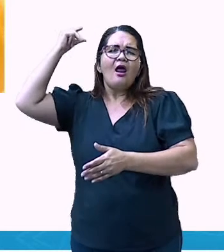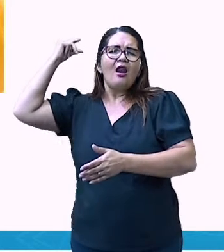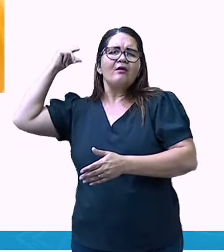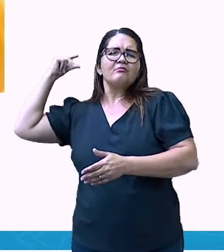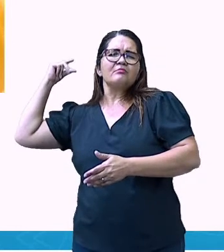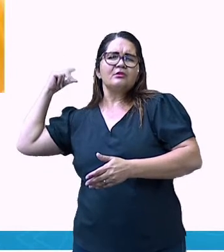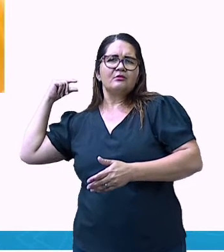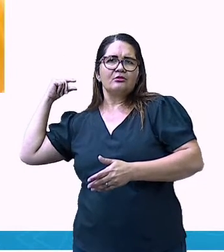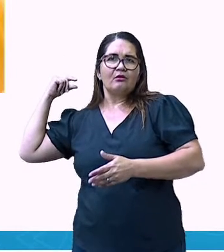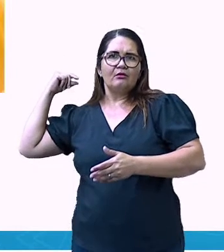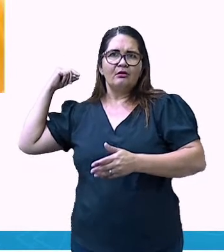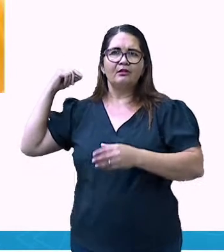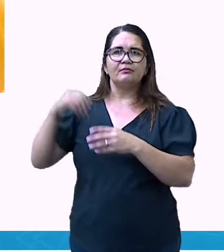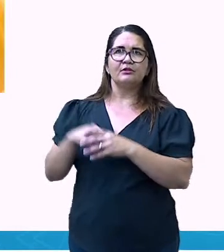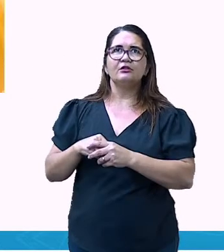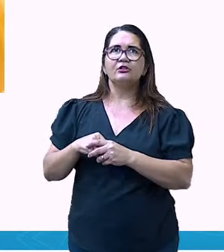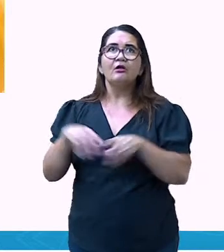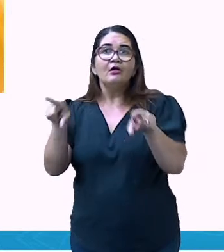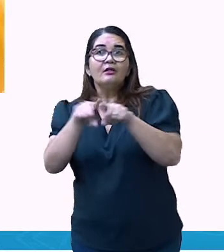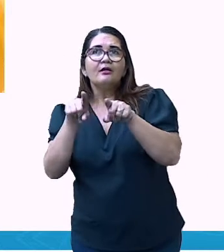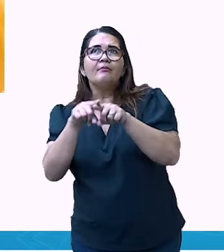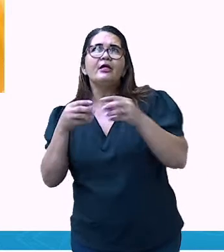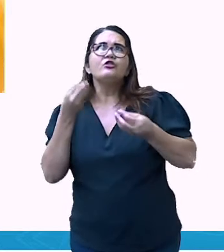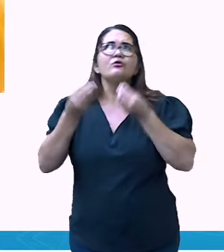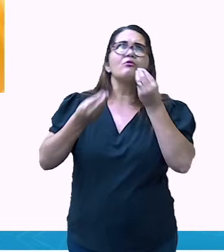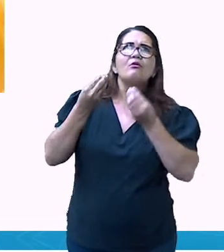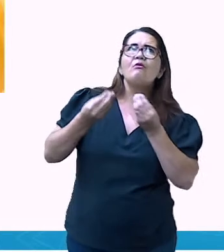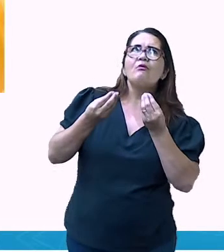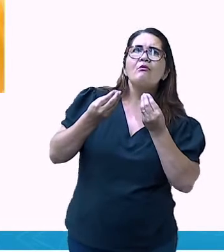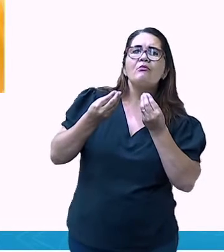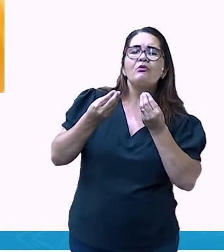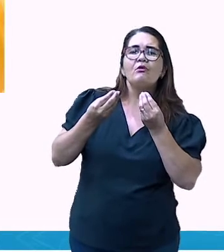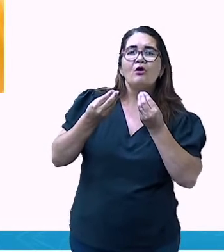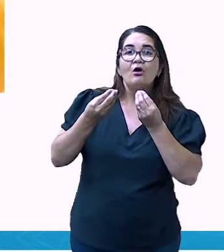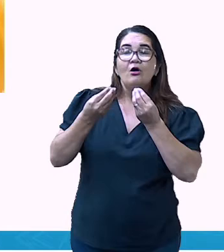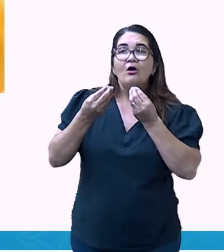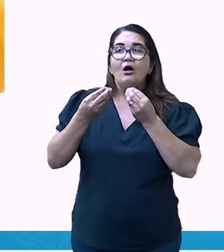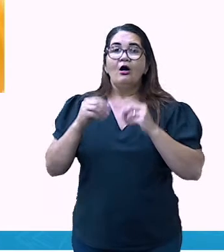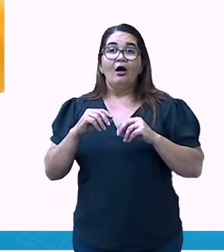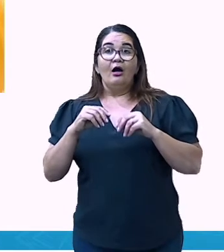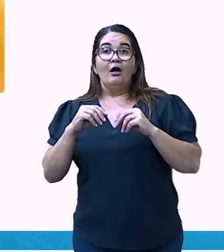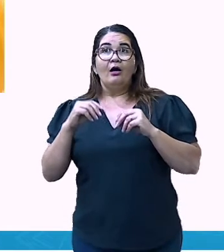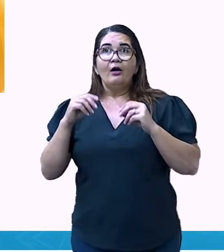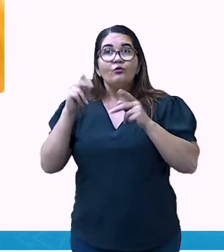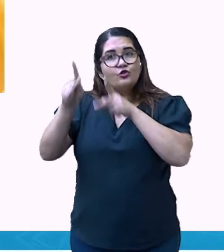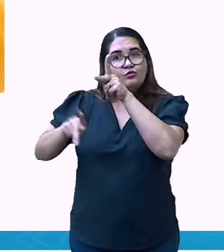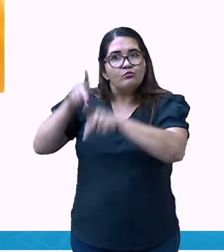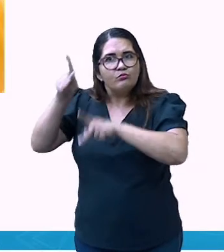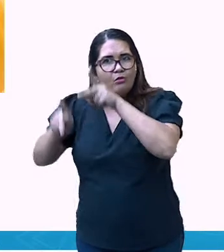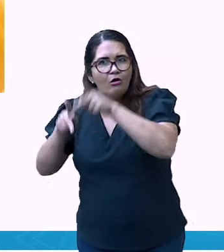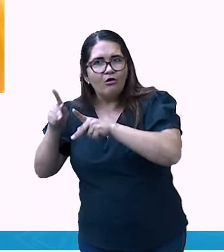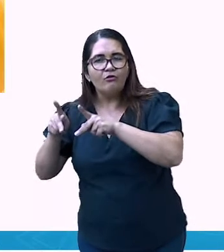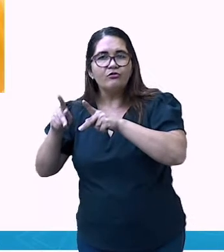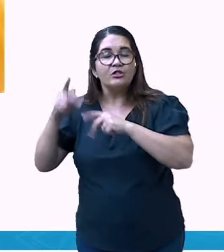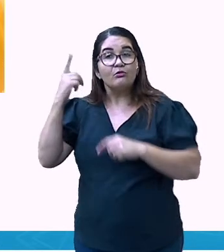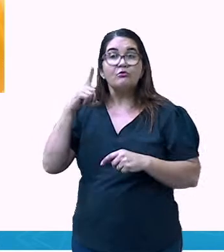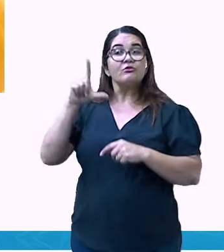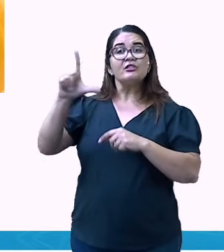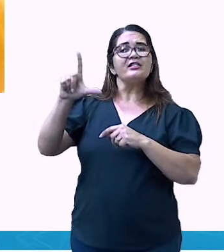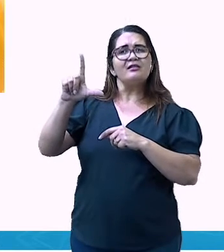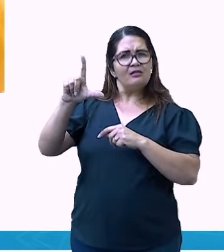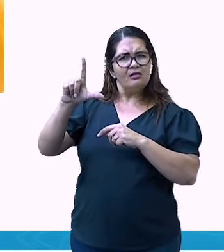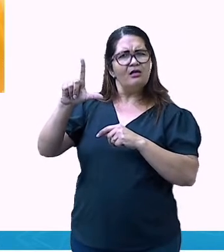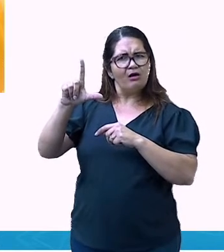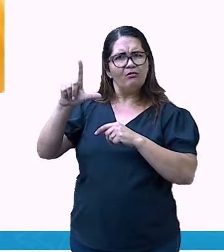formas de identificação de lugares, né? Por que de localização?